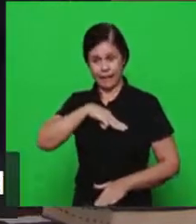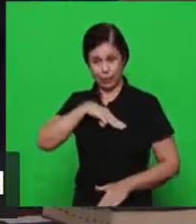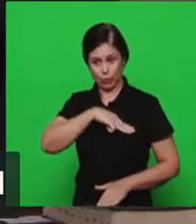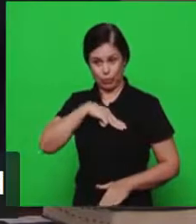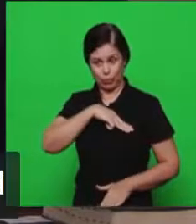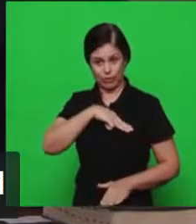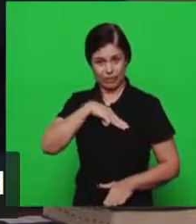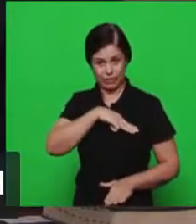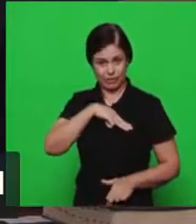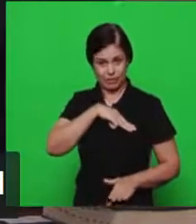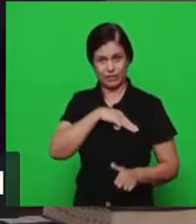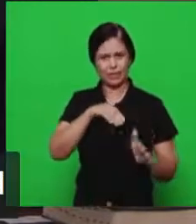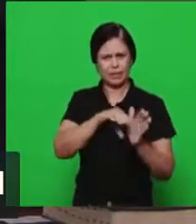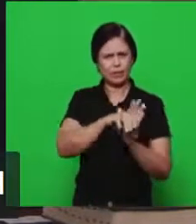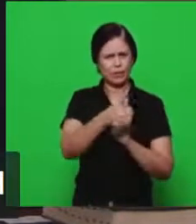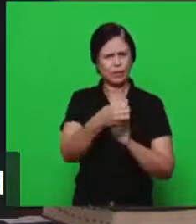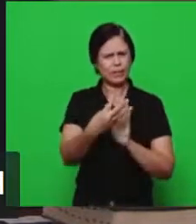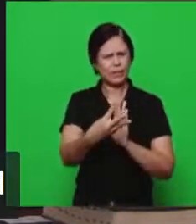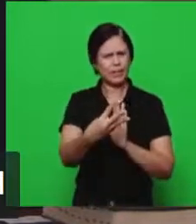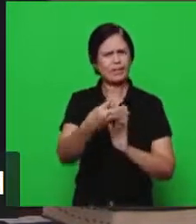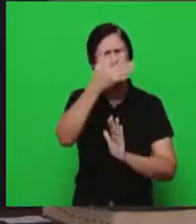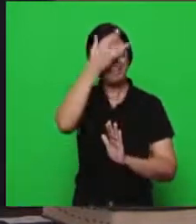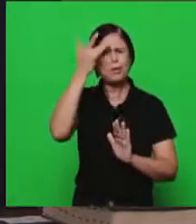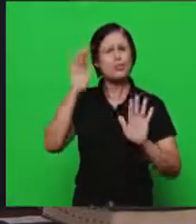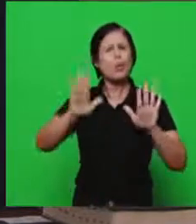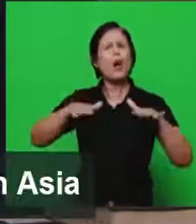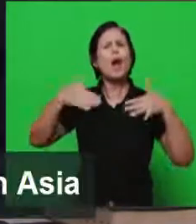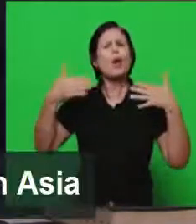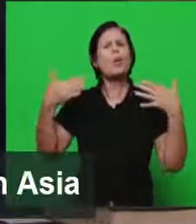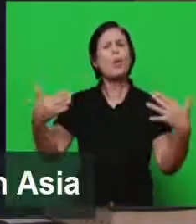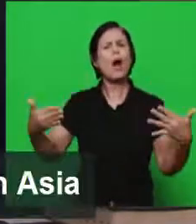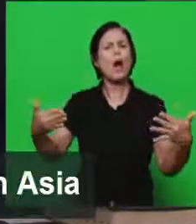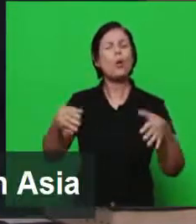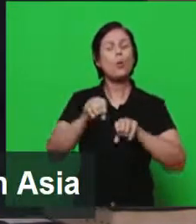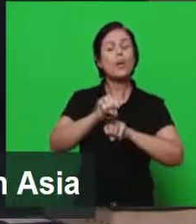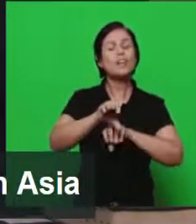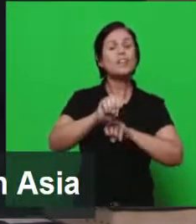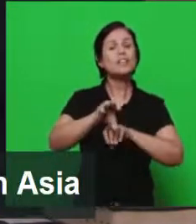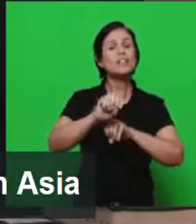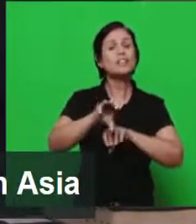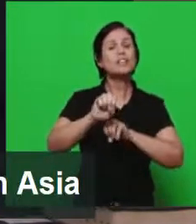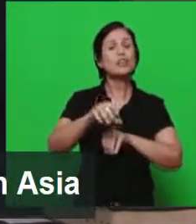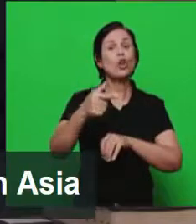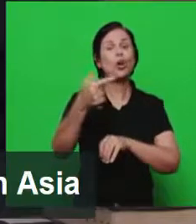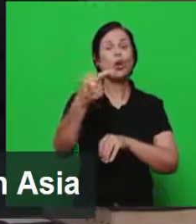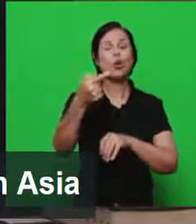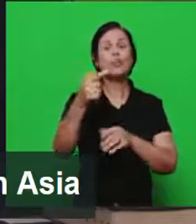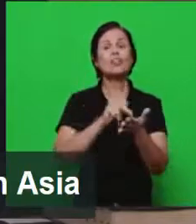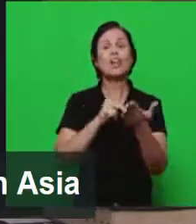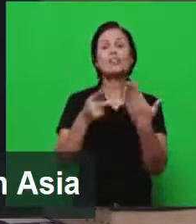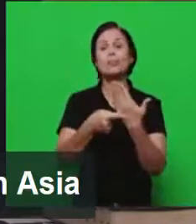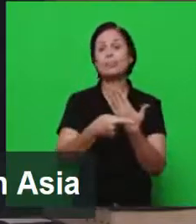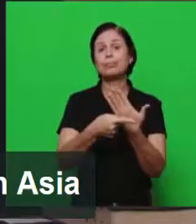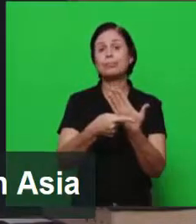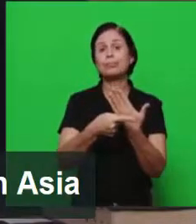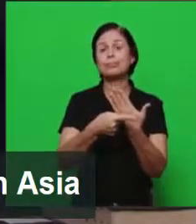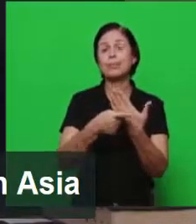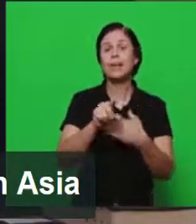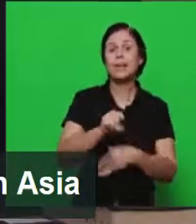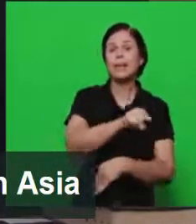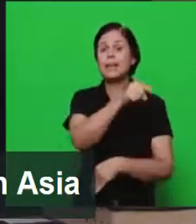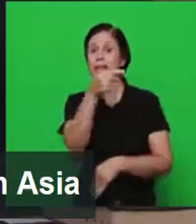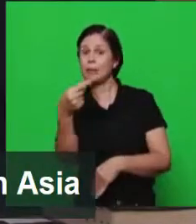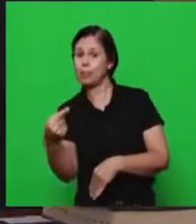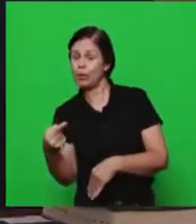descritas no capítulo 13 de Mateus, e quem ditou as sete cartas às